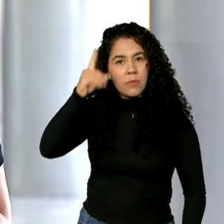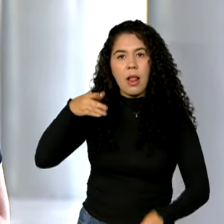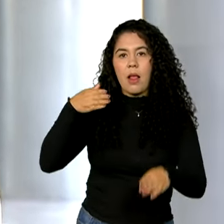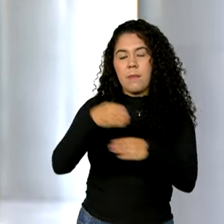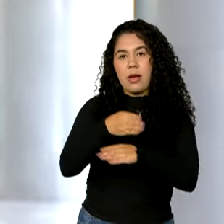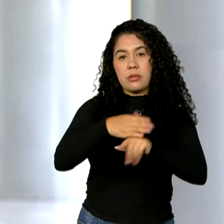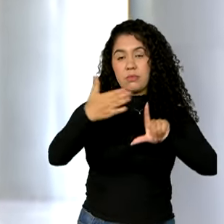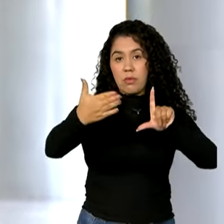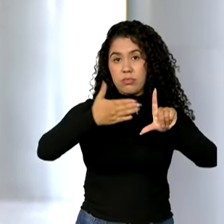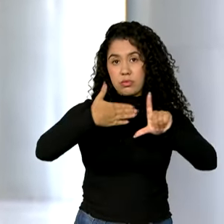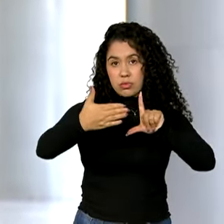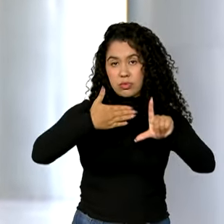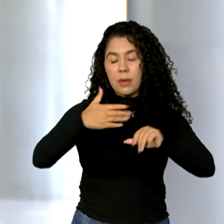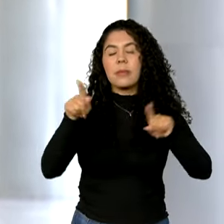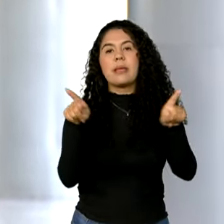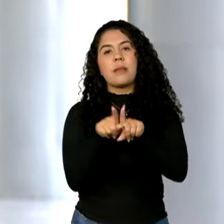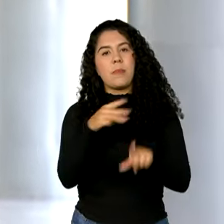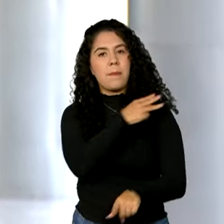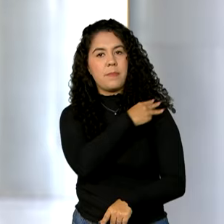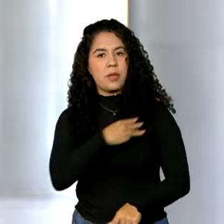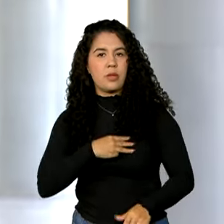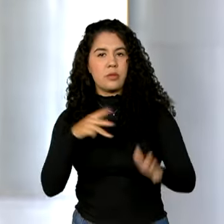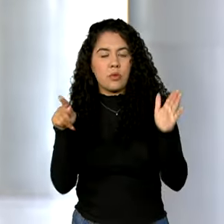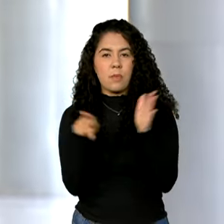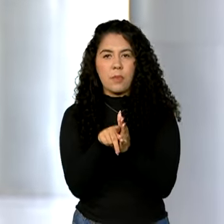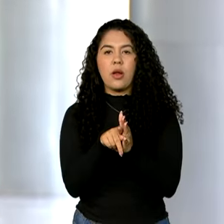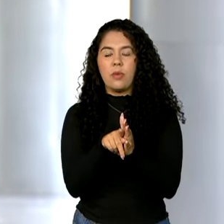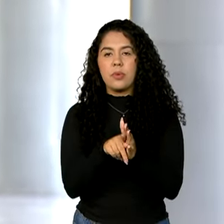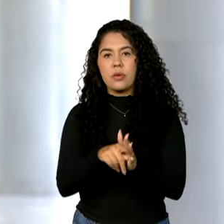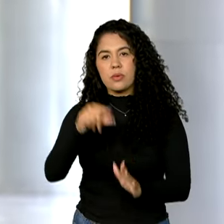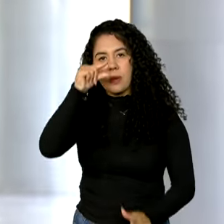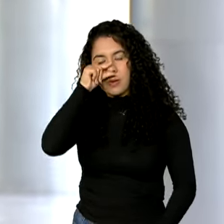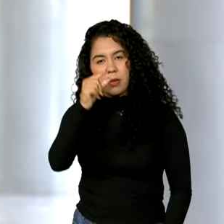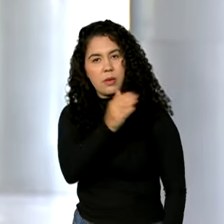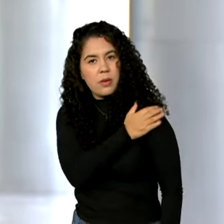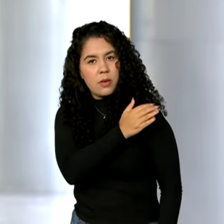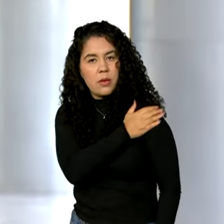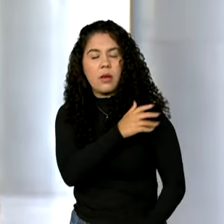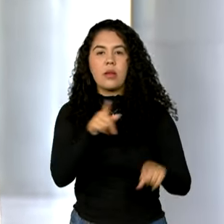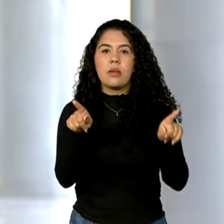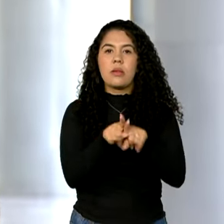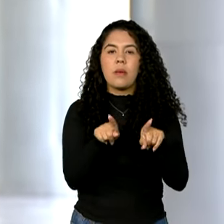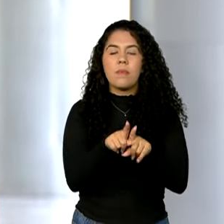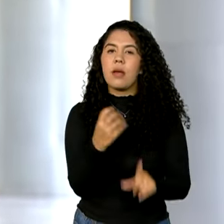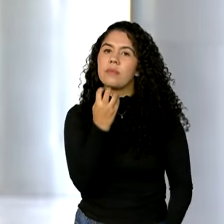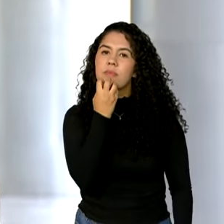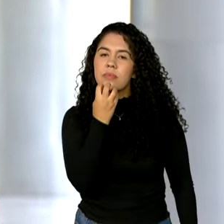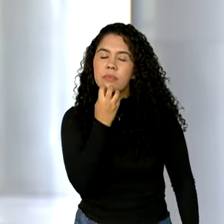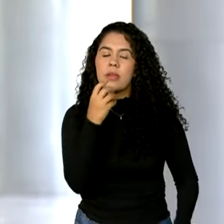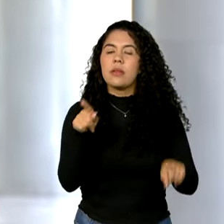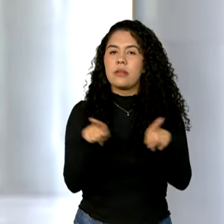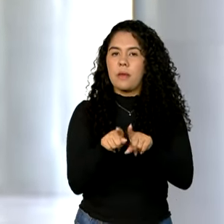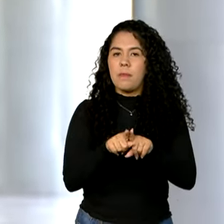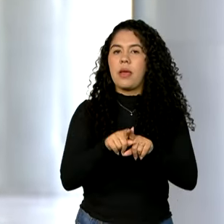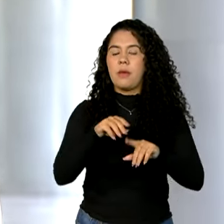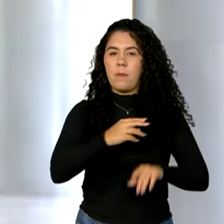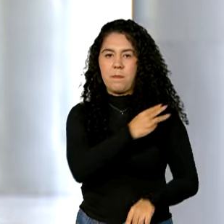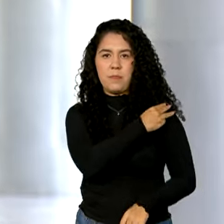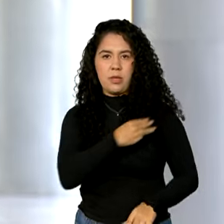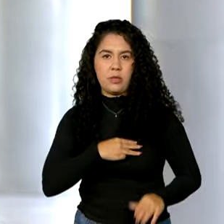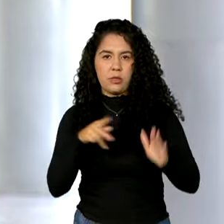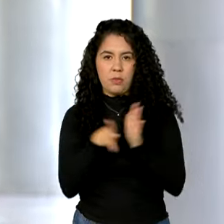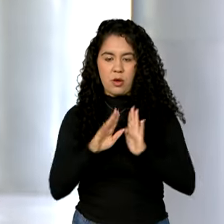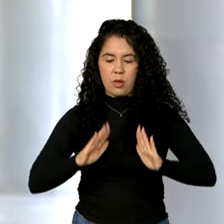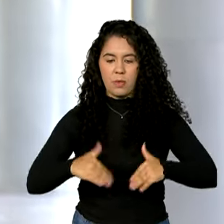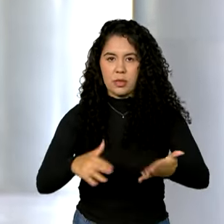ministros da Casa Civil, Rui Costa, das Relações Exteriores, Mauro Vieira e da Fazenda, Fernando Haddad, além do presidente do